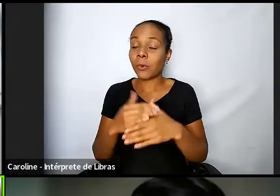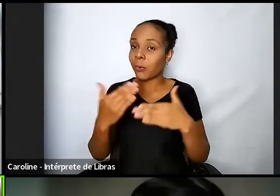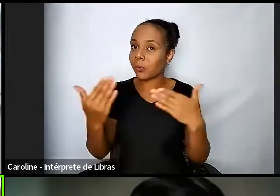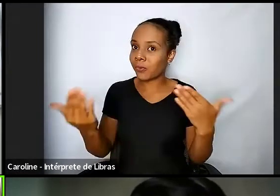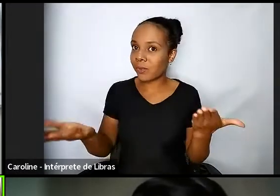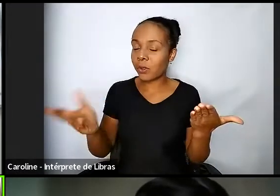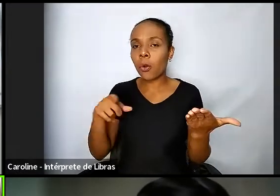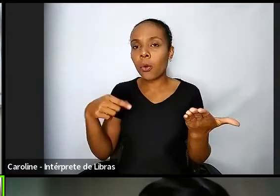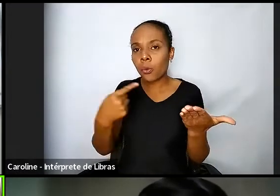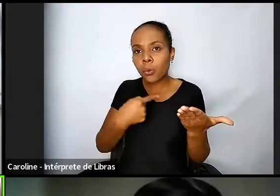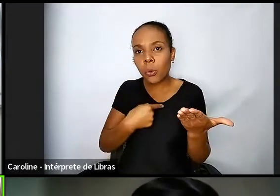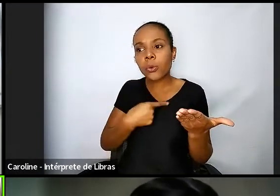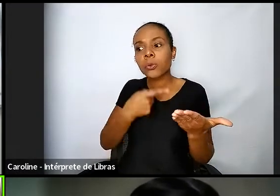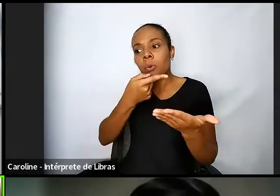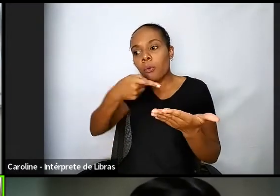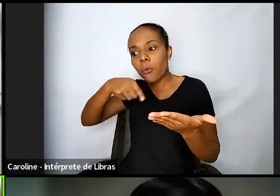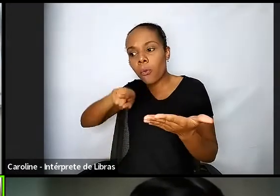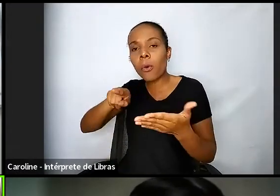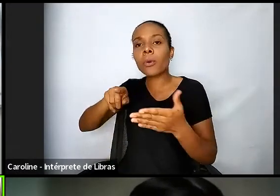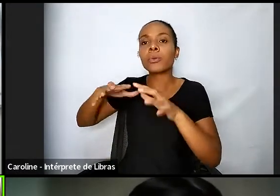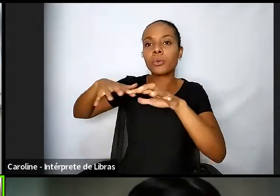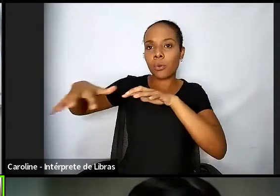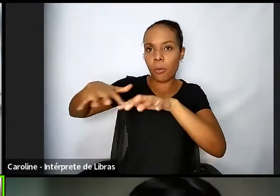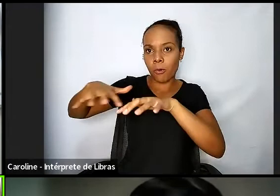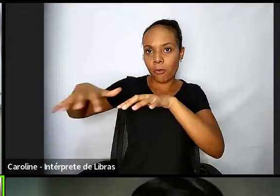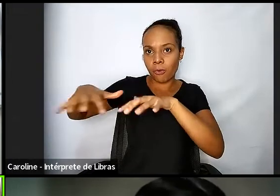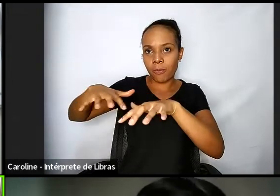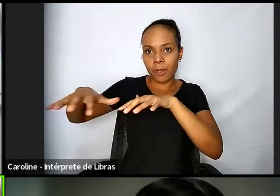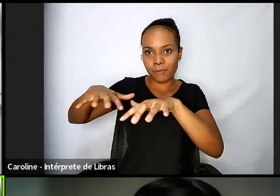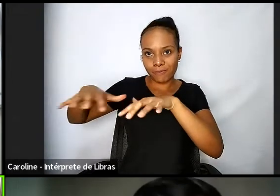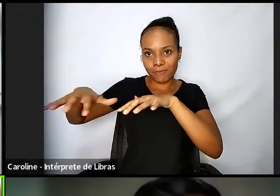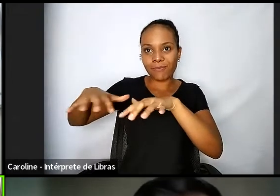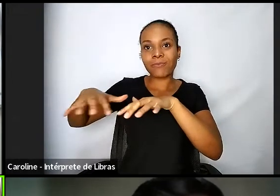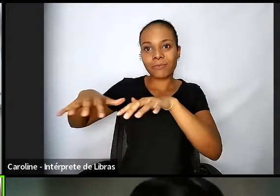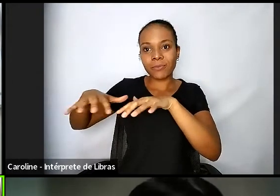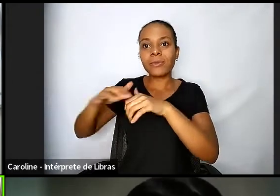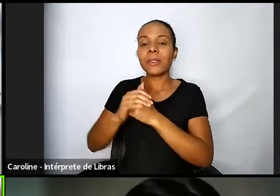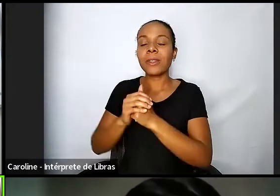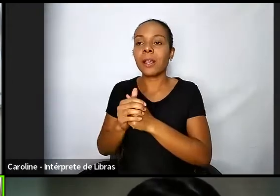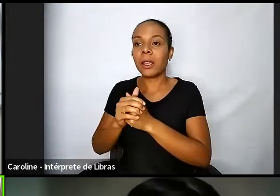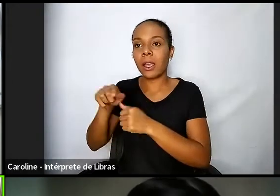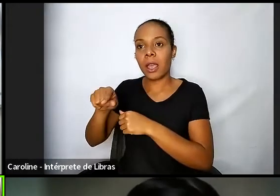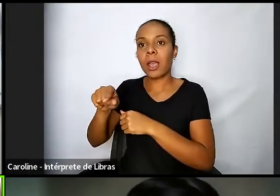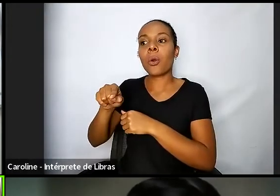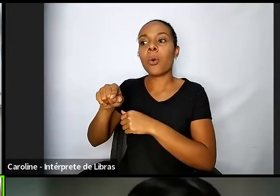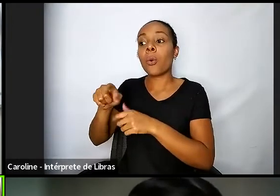um movimento que é o Cefras onde é o chá do padre né onde se serve